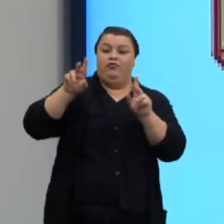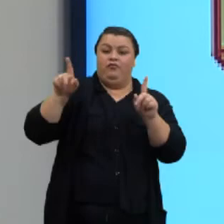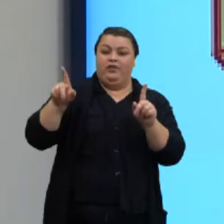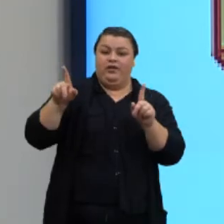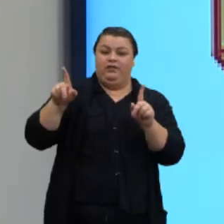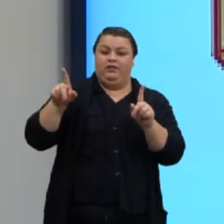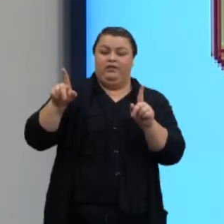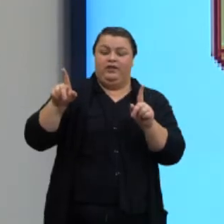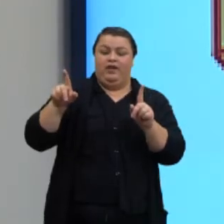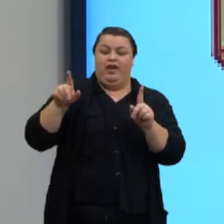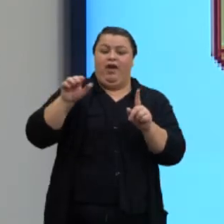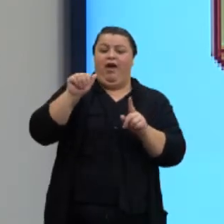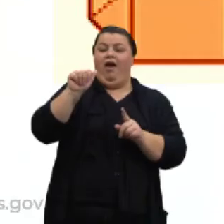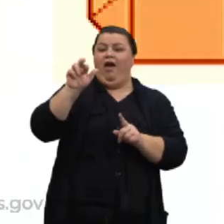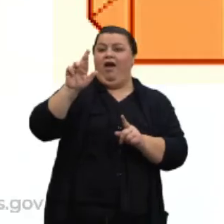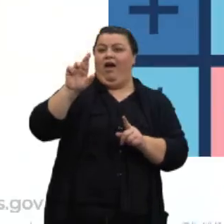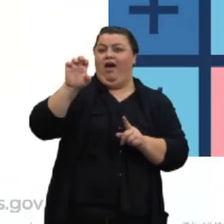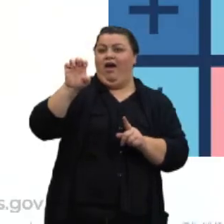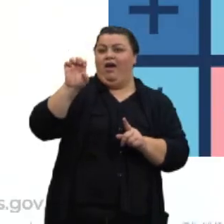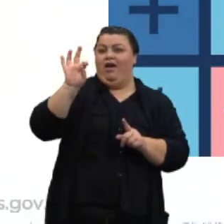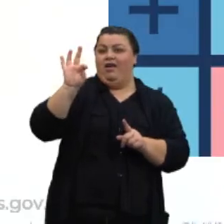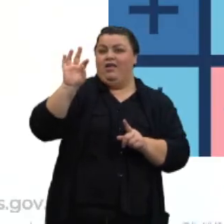e aresta da base.